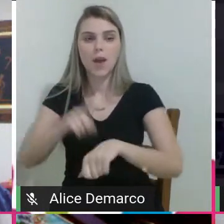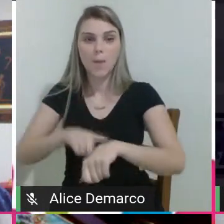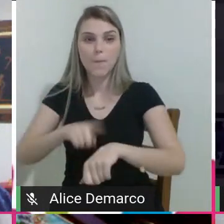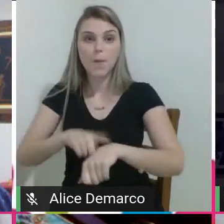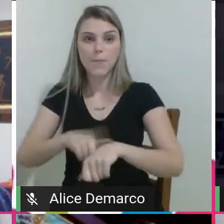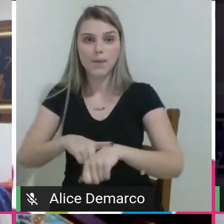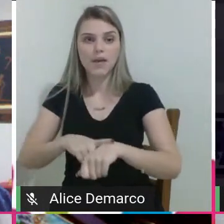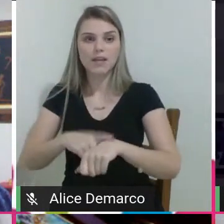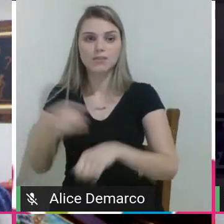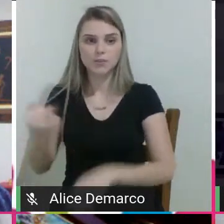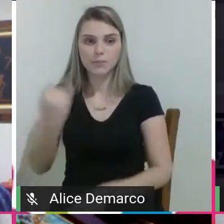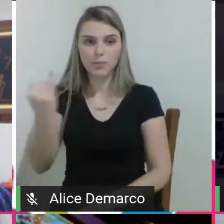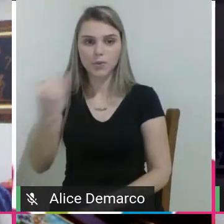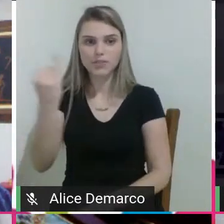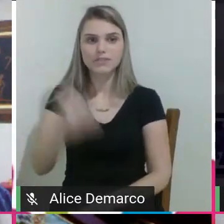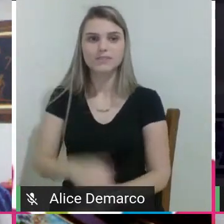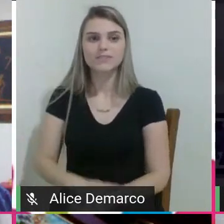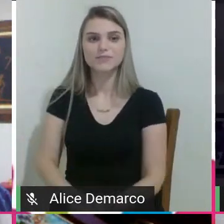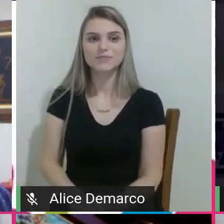importante.